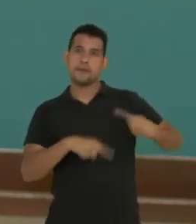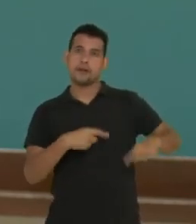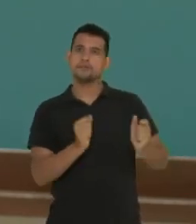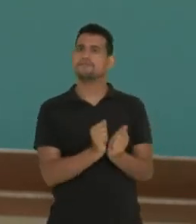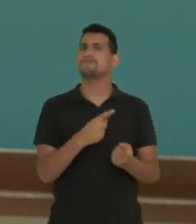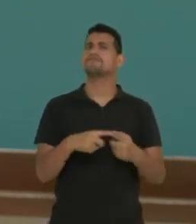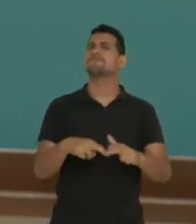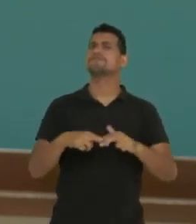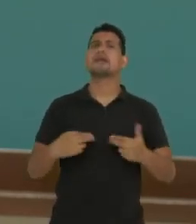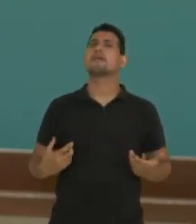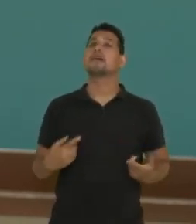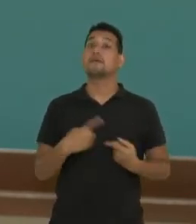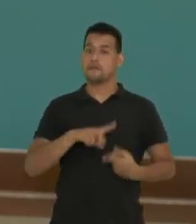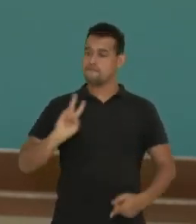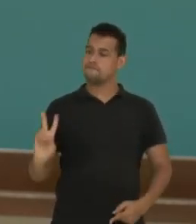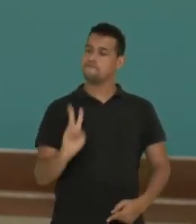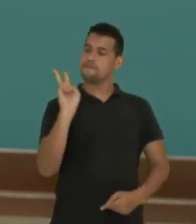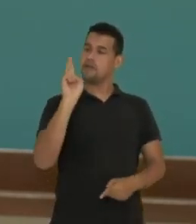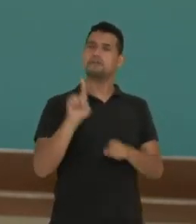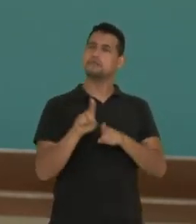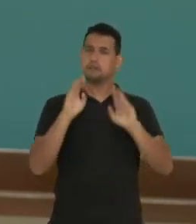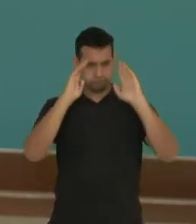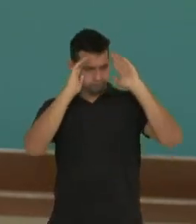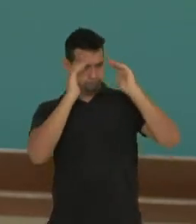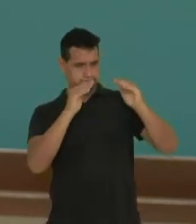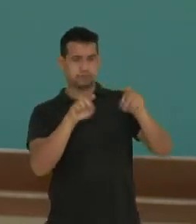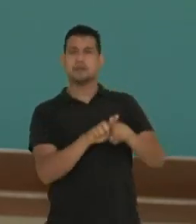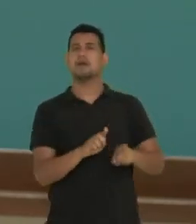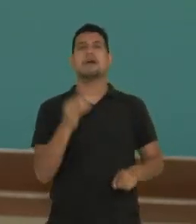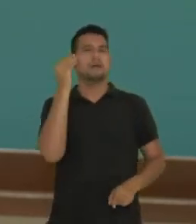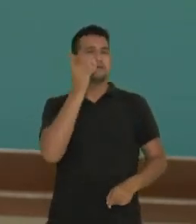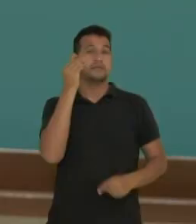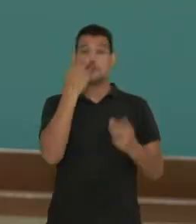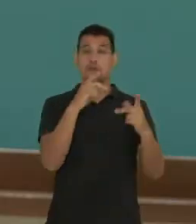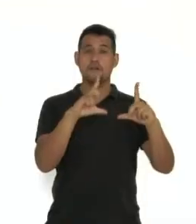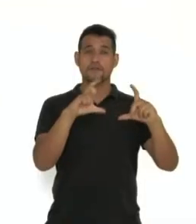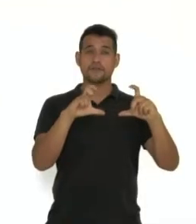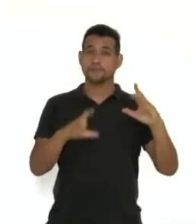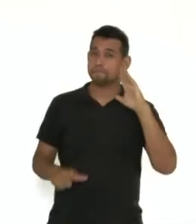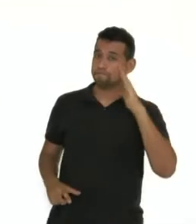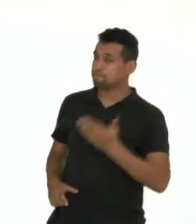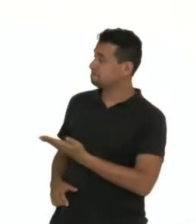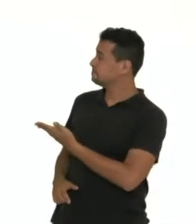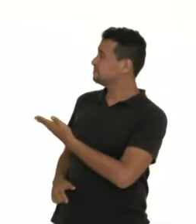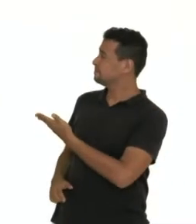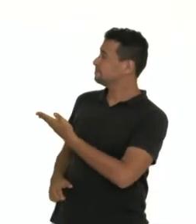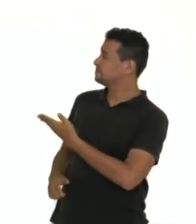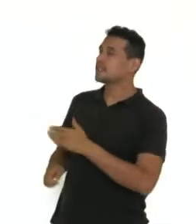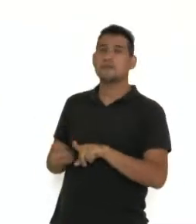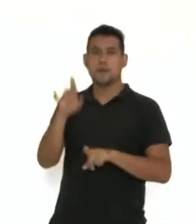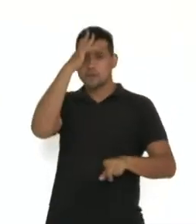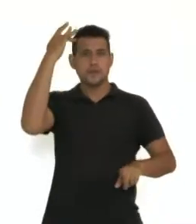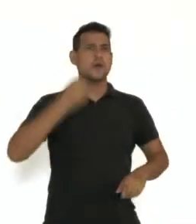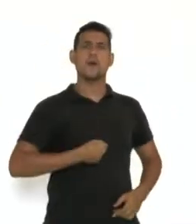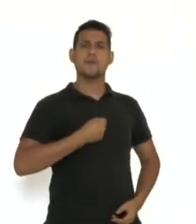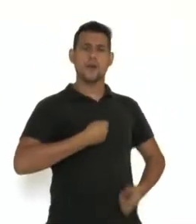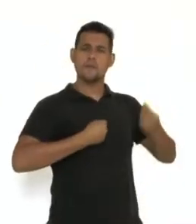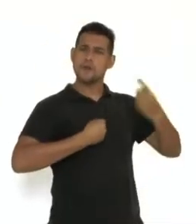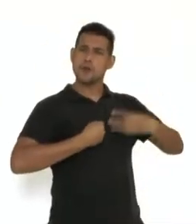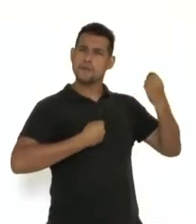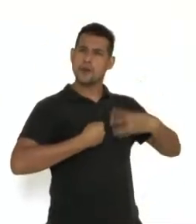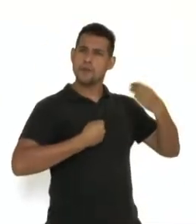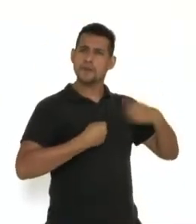porque valorizavam e respeitavam a sua experiência, como na imagem que temos um orador no parlamento de Roma,